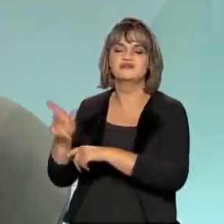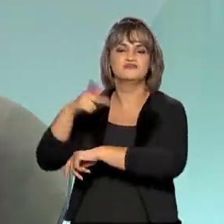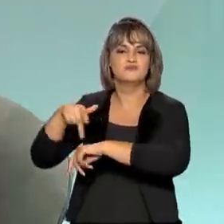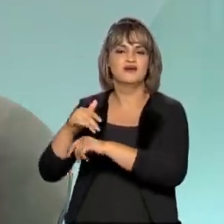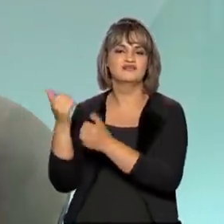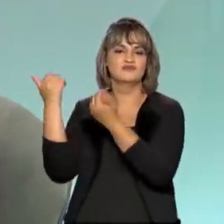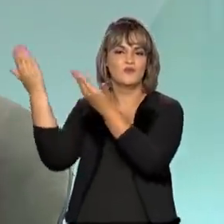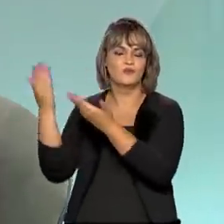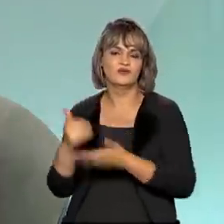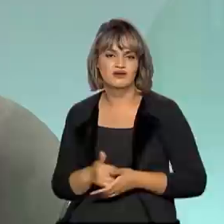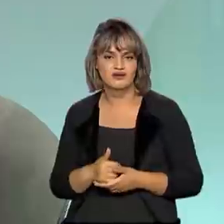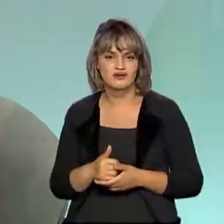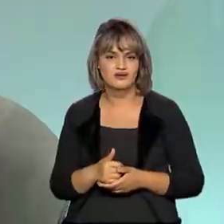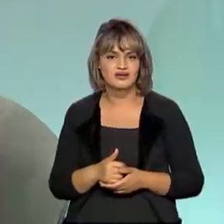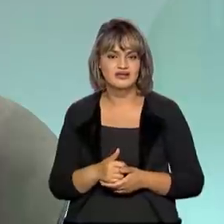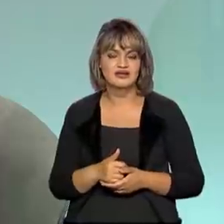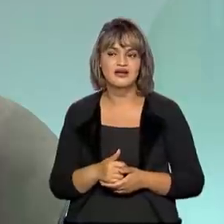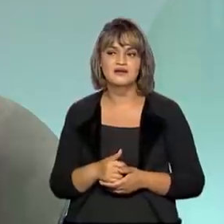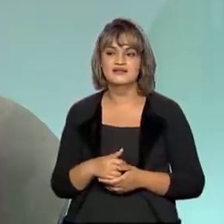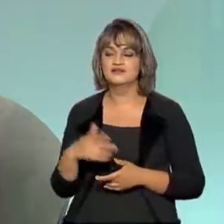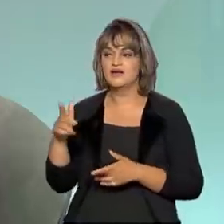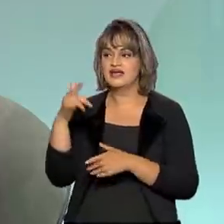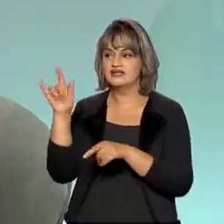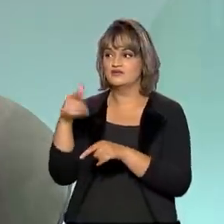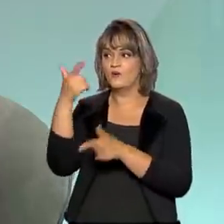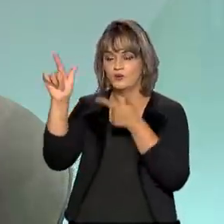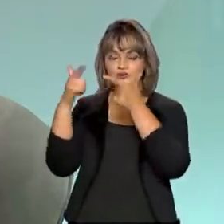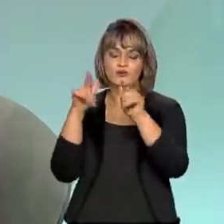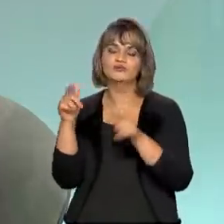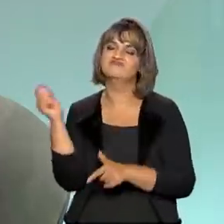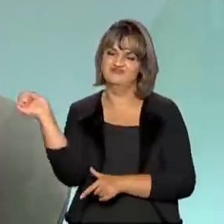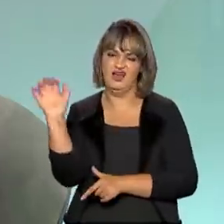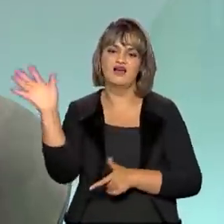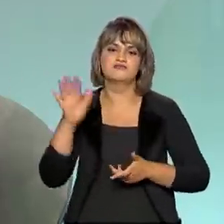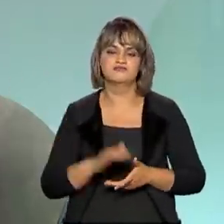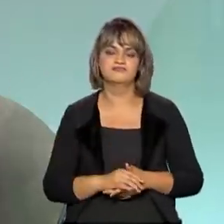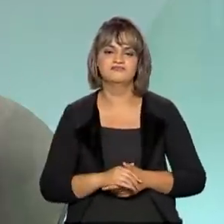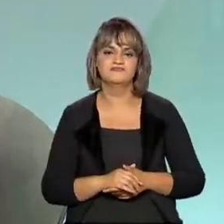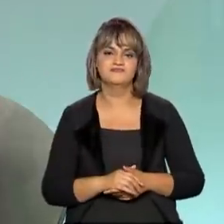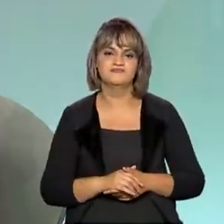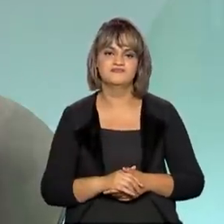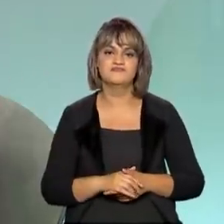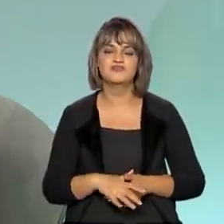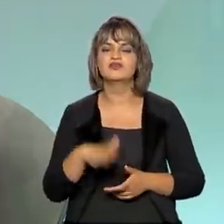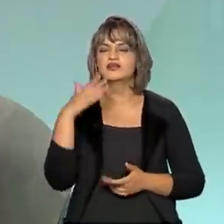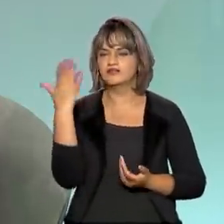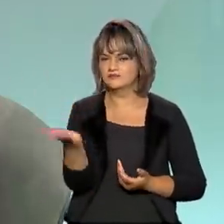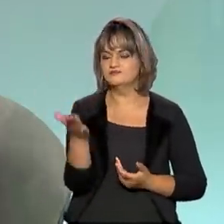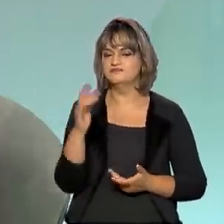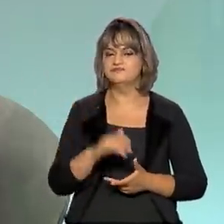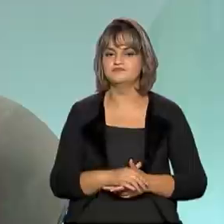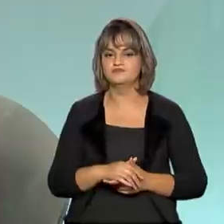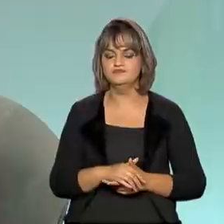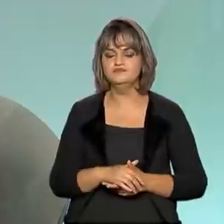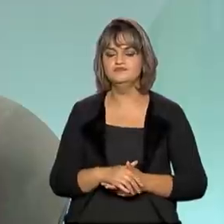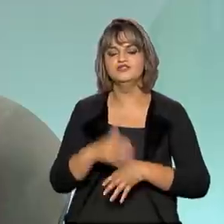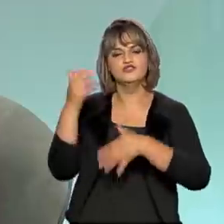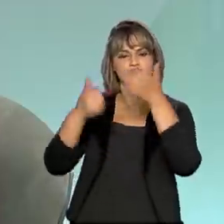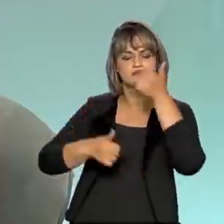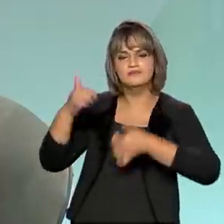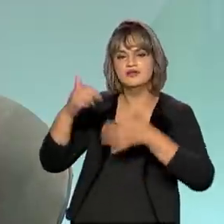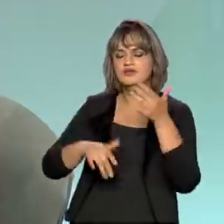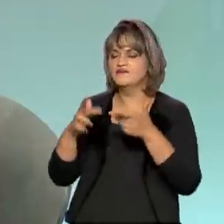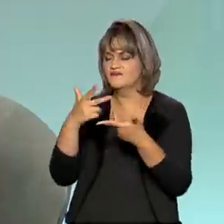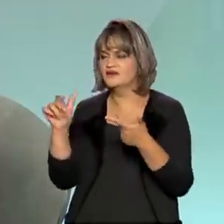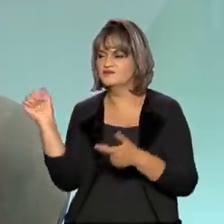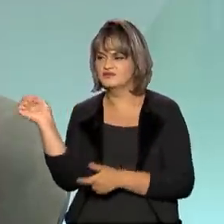a maior parte da energia é mais barata, mas essa energia, na margem, ela está mais cara. Então, ao fazermos, lançarmos mão desses recursos